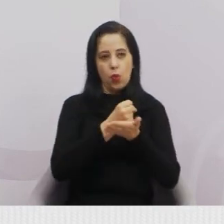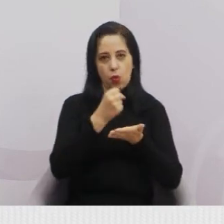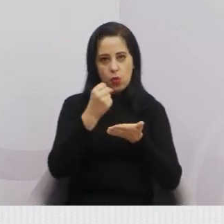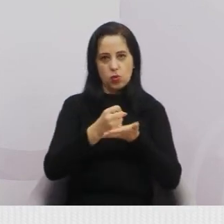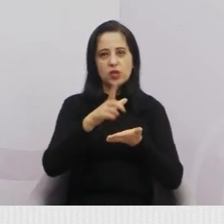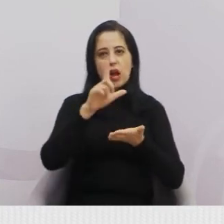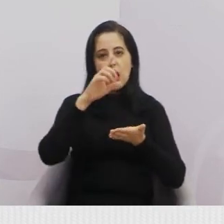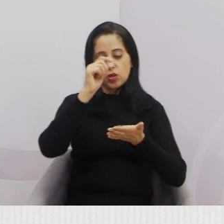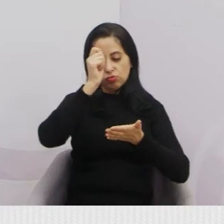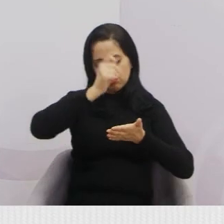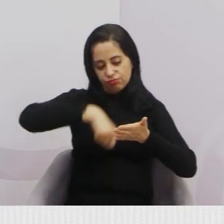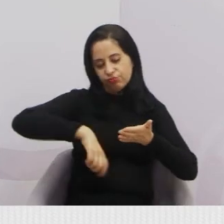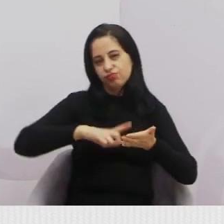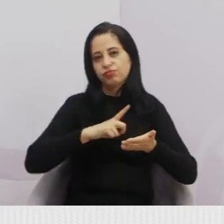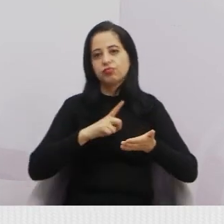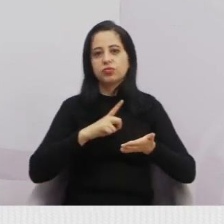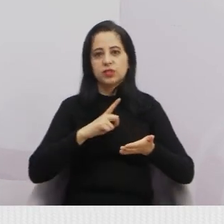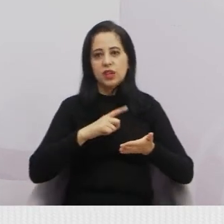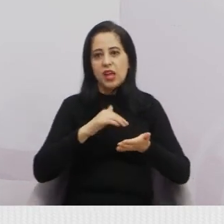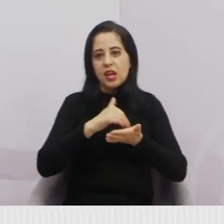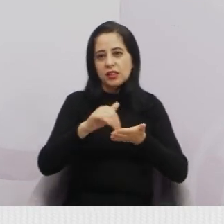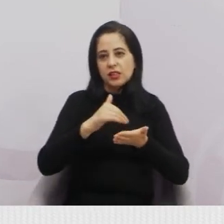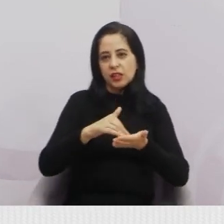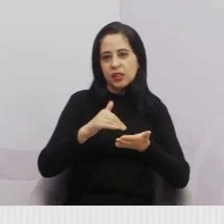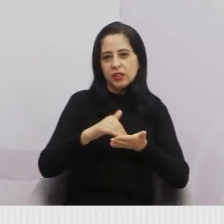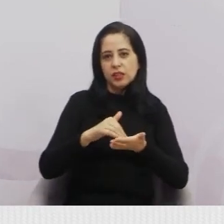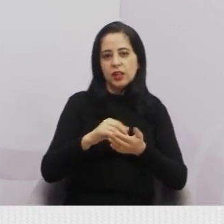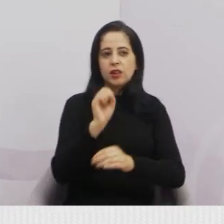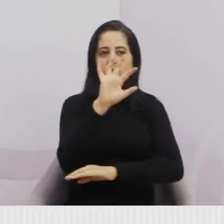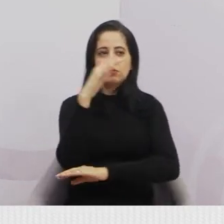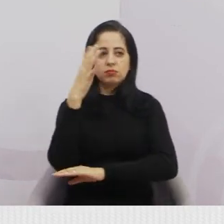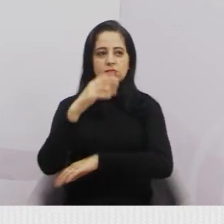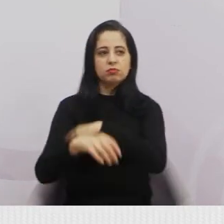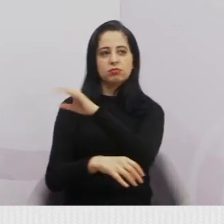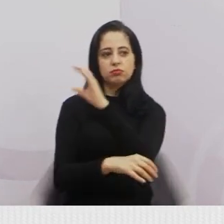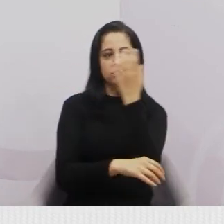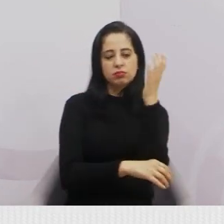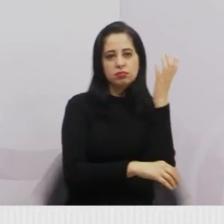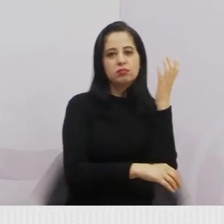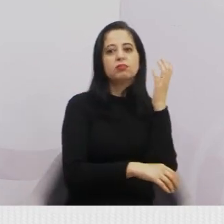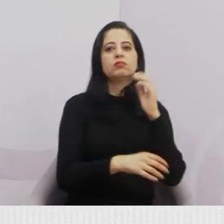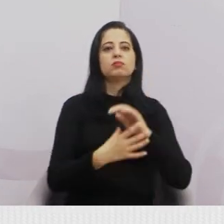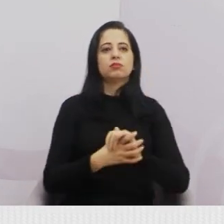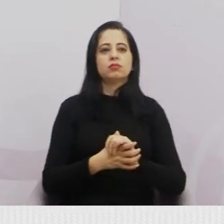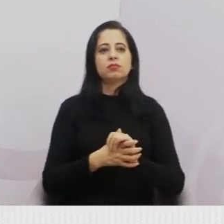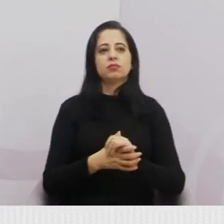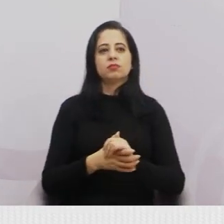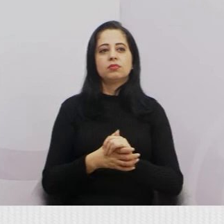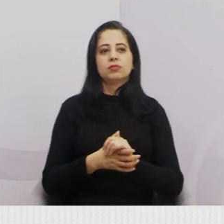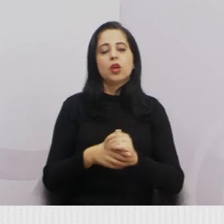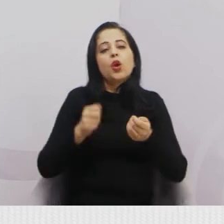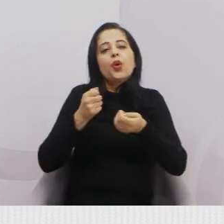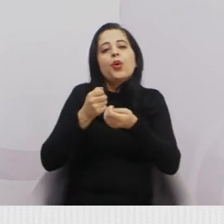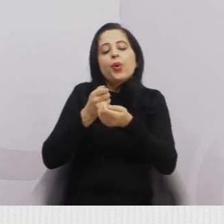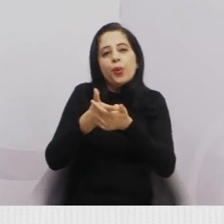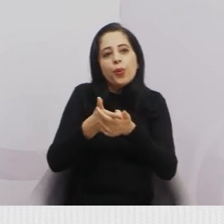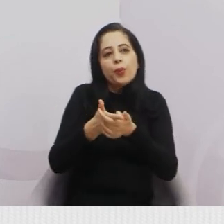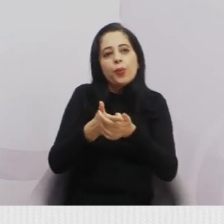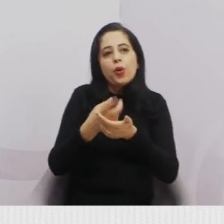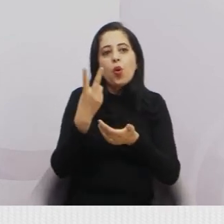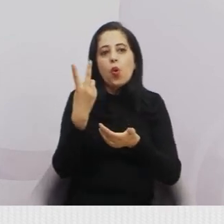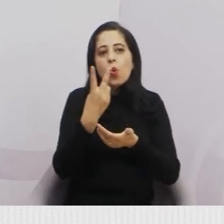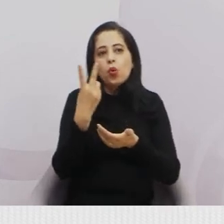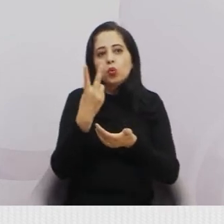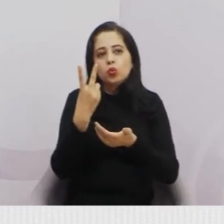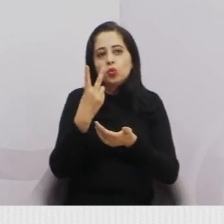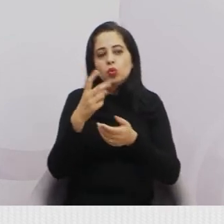em que a Secretaria de Meio Ambiente e Zeradoria recebeu aí duas motos